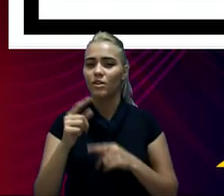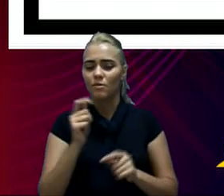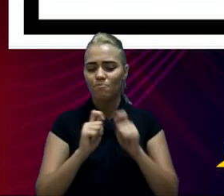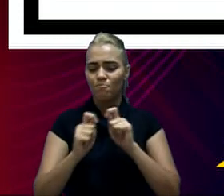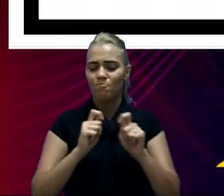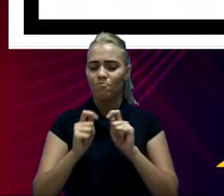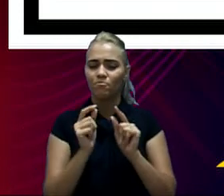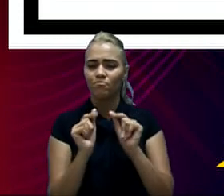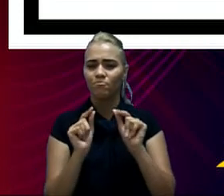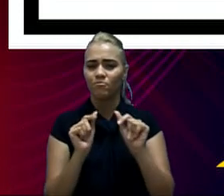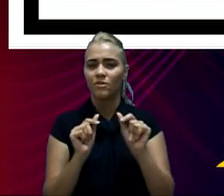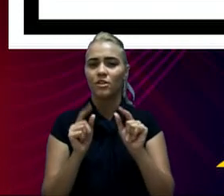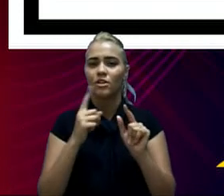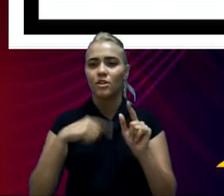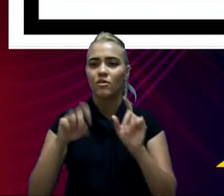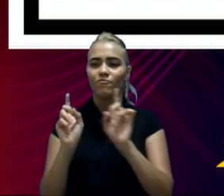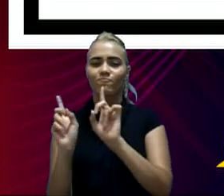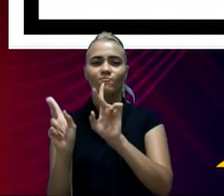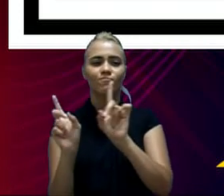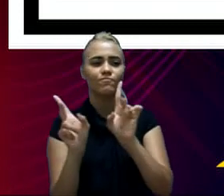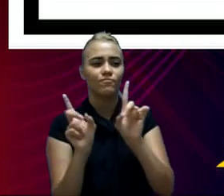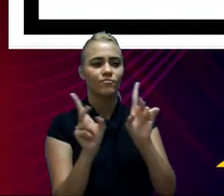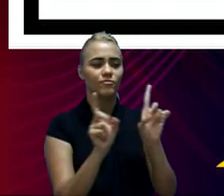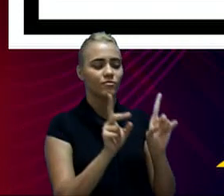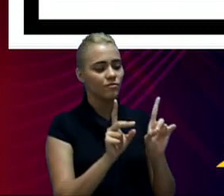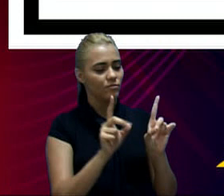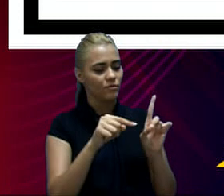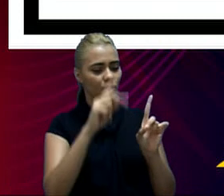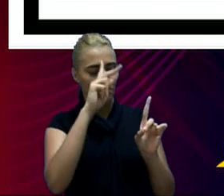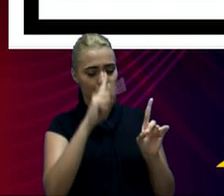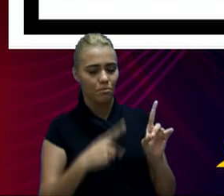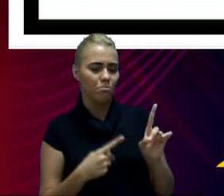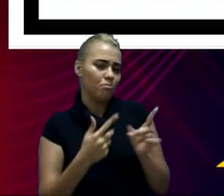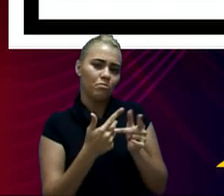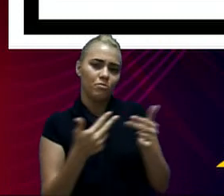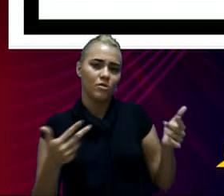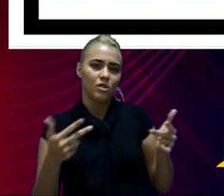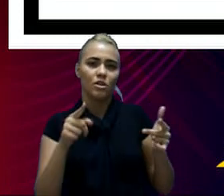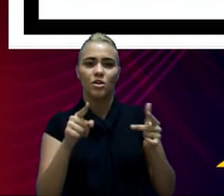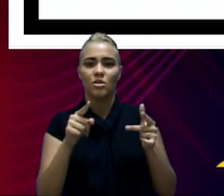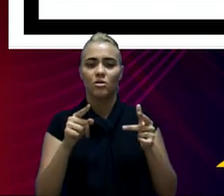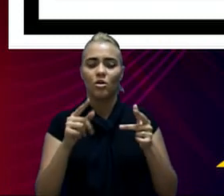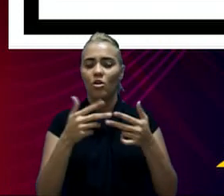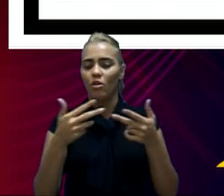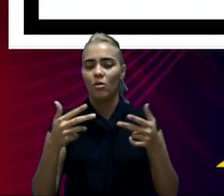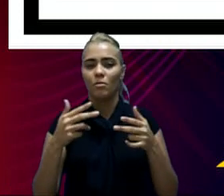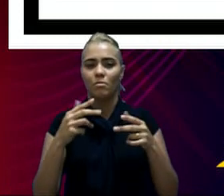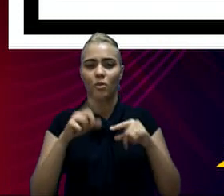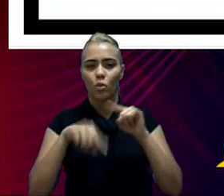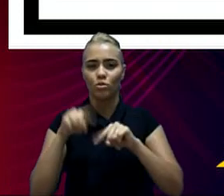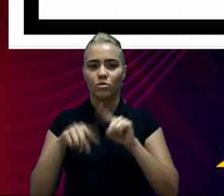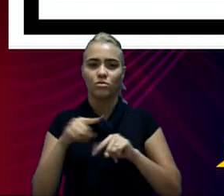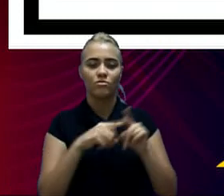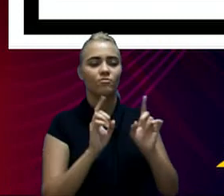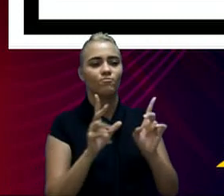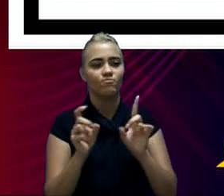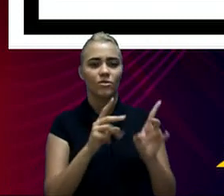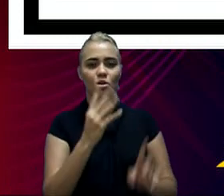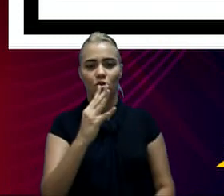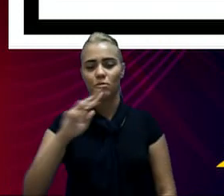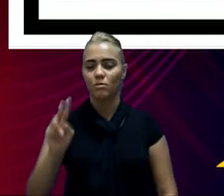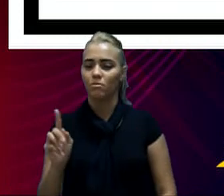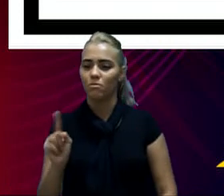da venda de próprios municipais ou de equipamentos, 4